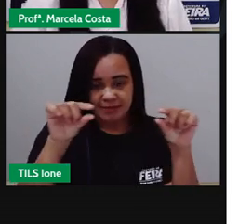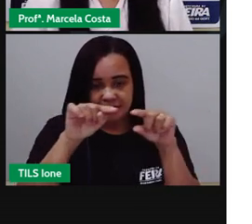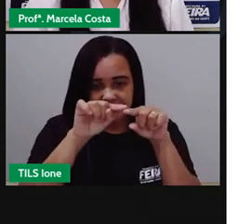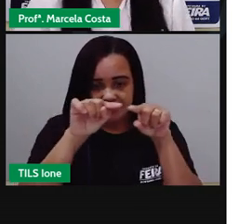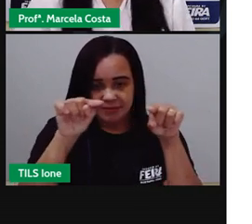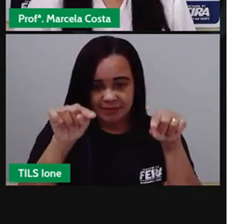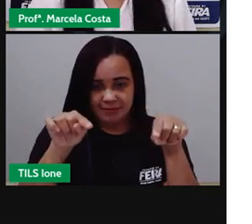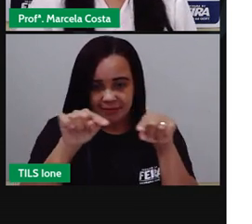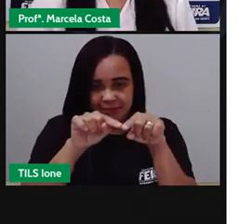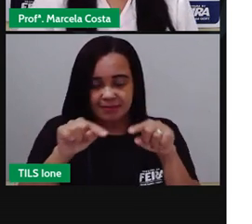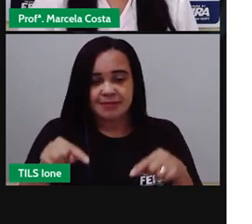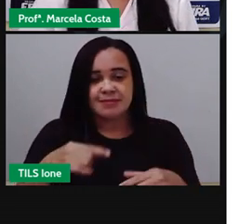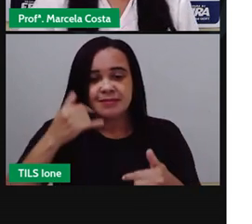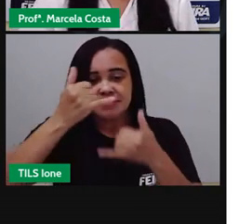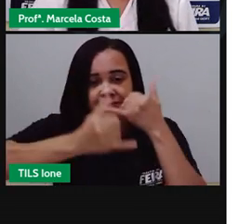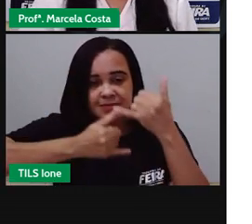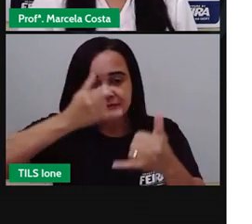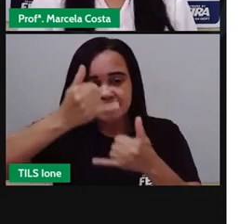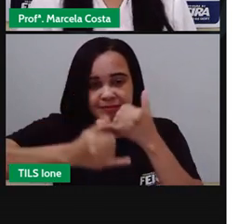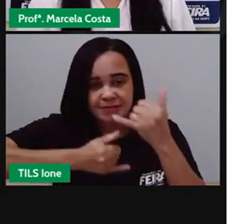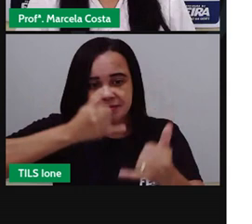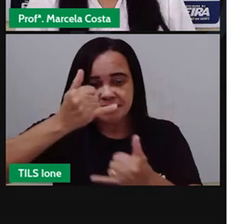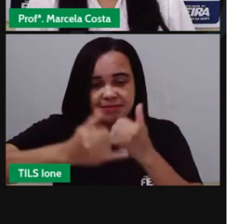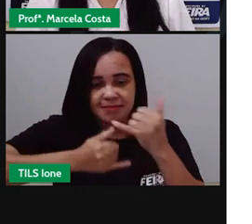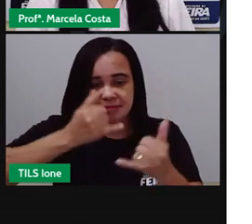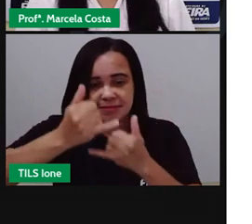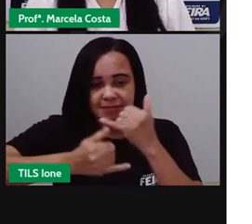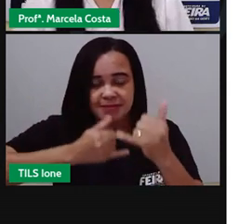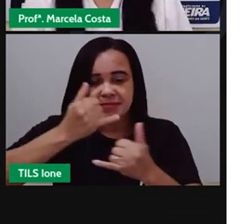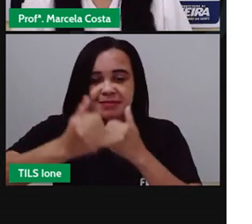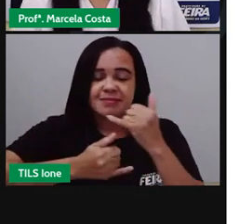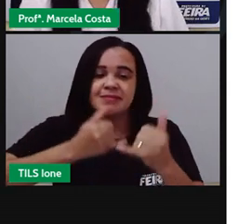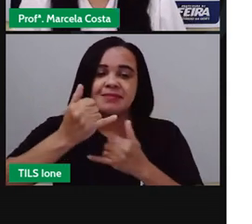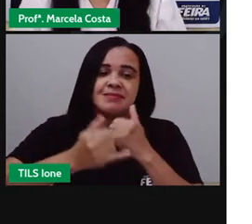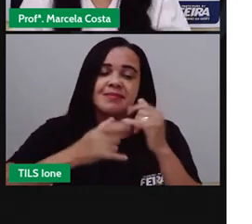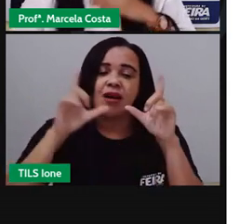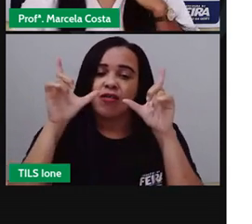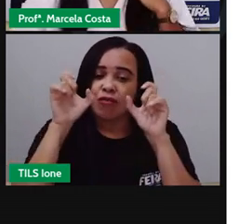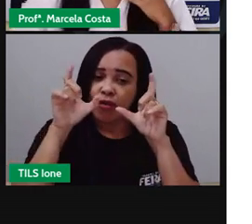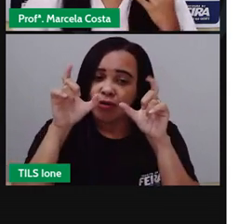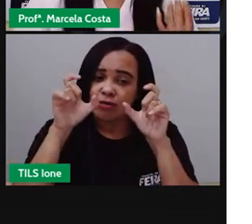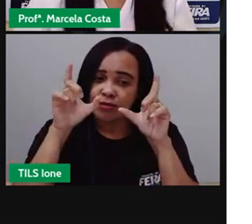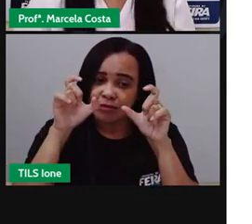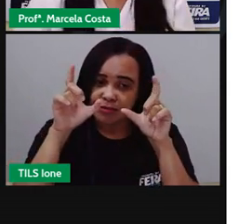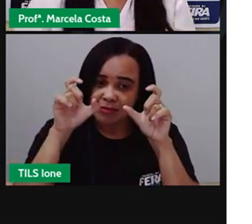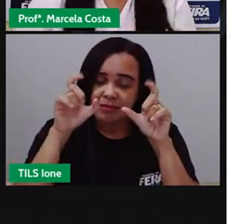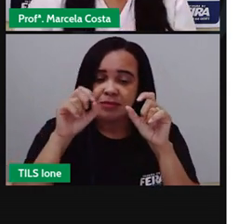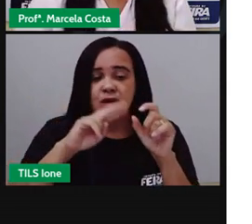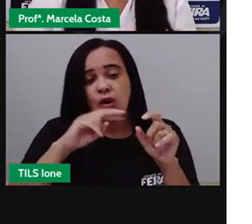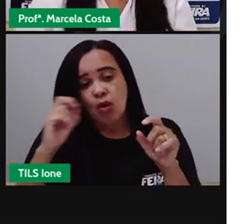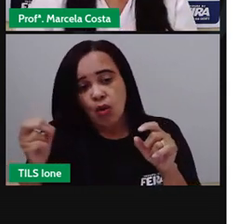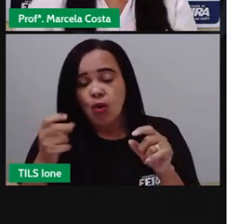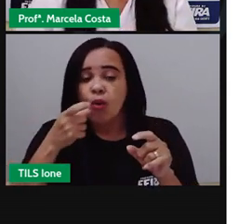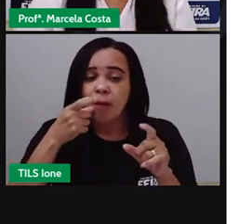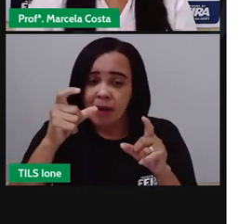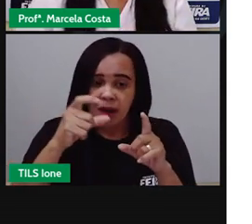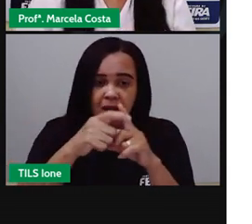que aqui está sendo representada por meio de imagem mas poderia ser por meio de palavras